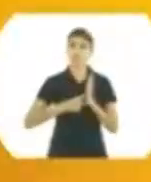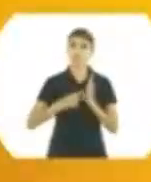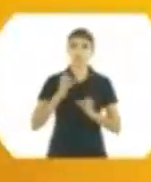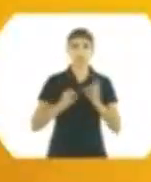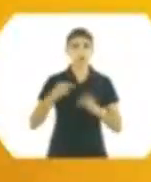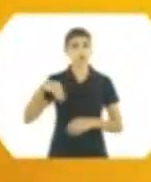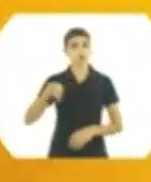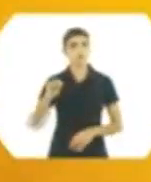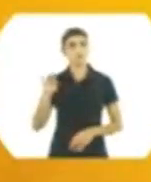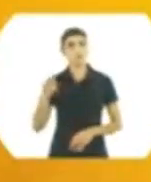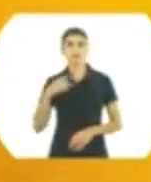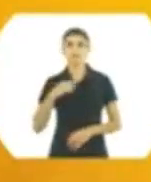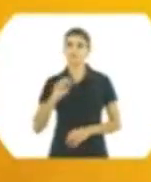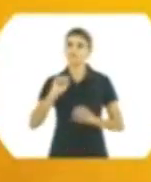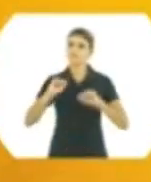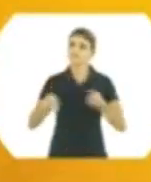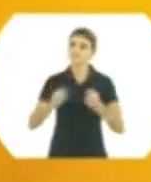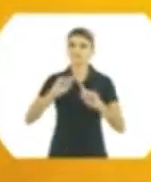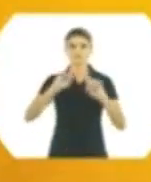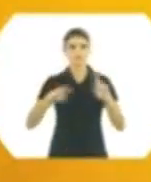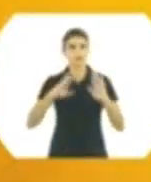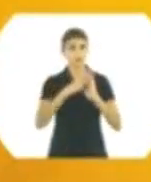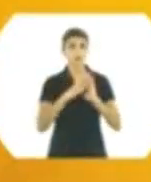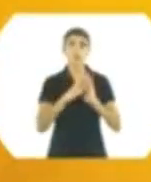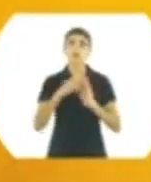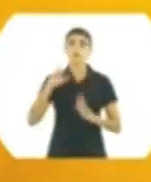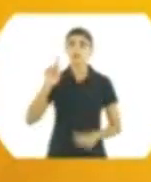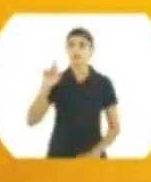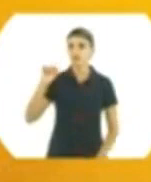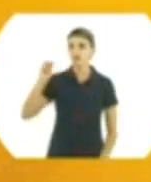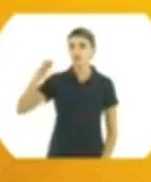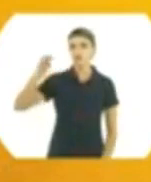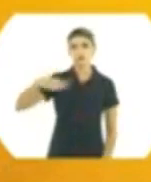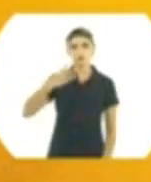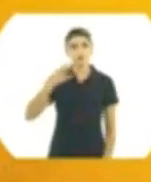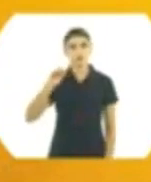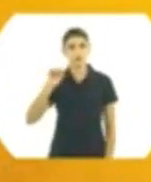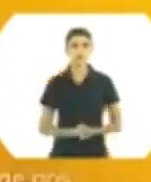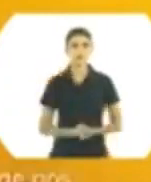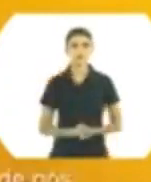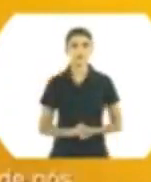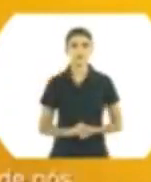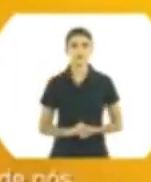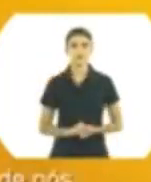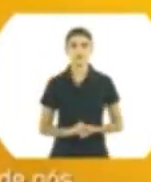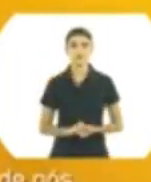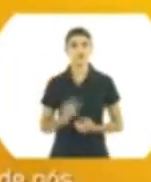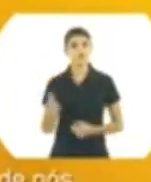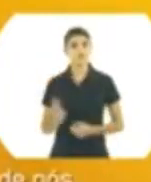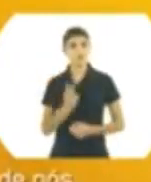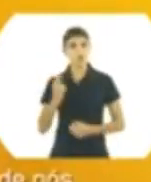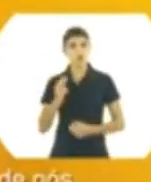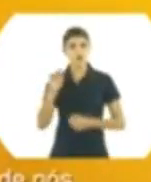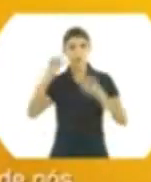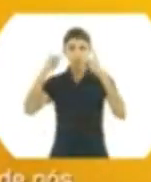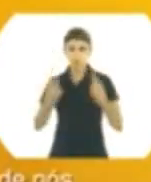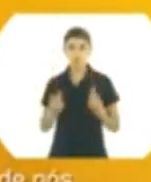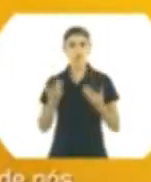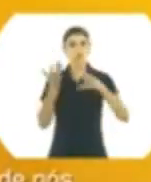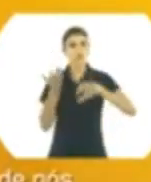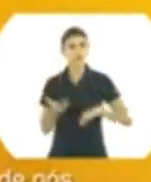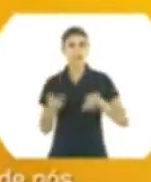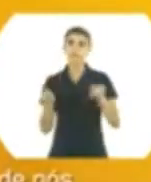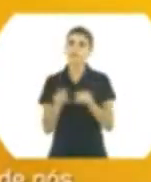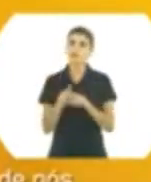frente do Cine de Justiça e do MUSP defendiam os servidores. É hora de darmos um passo à frente. Ramon Carreira, 4080. Pelo fortalecimento dos valores humanos